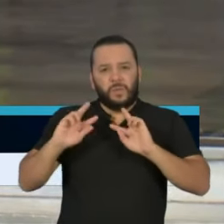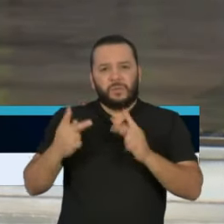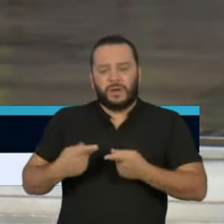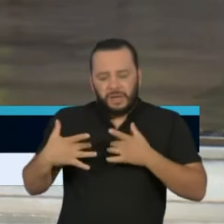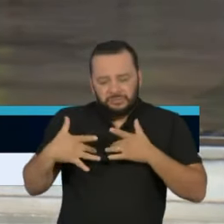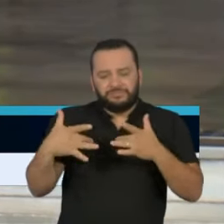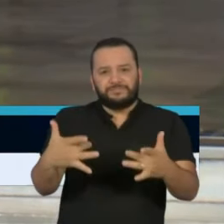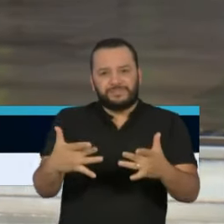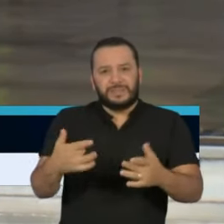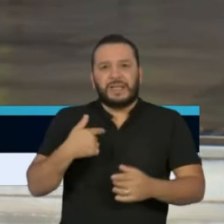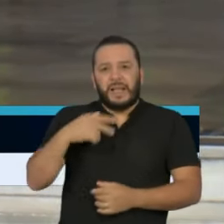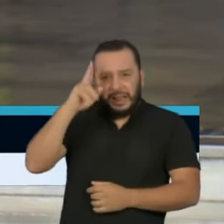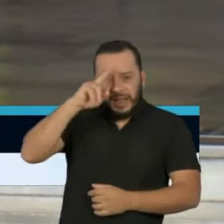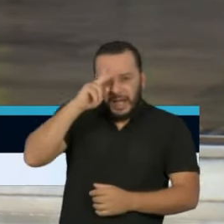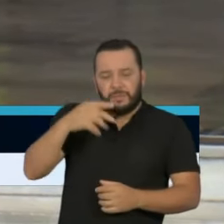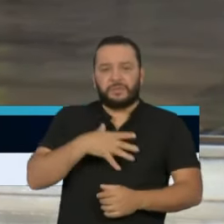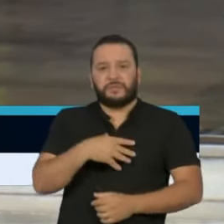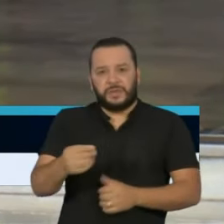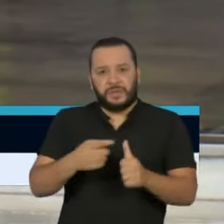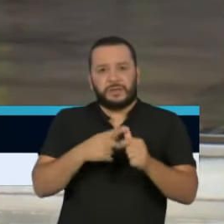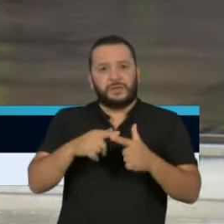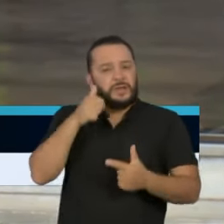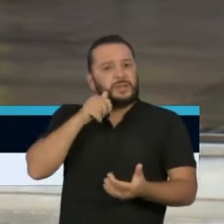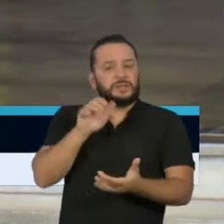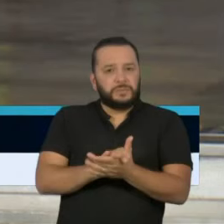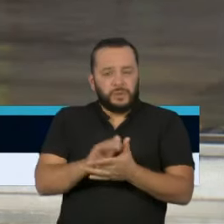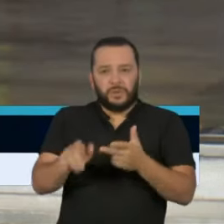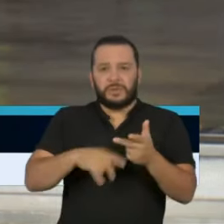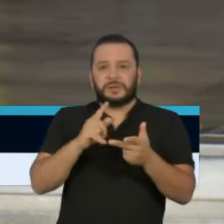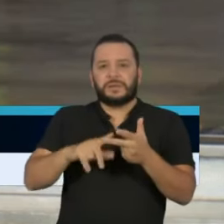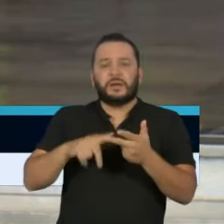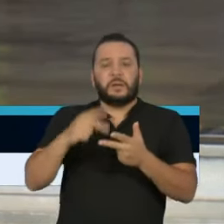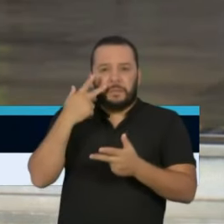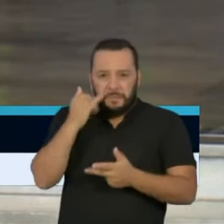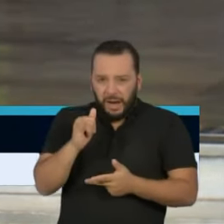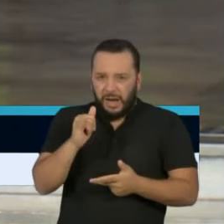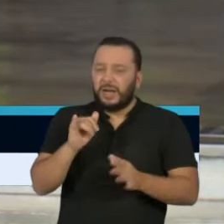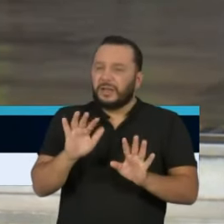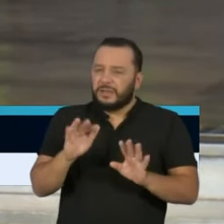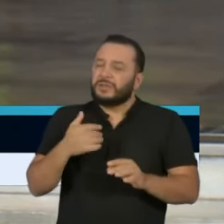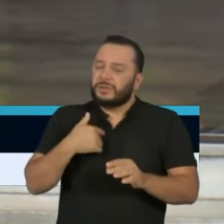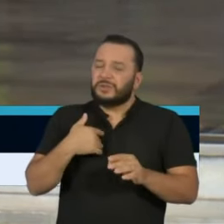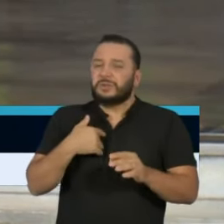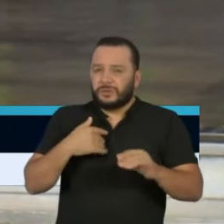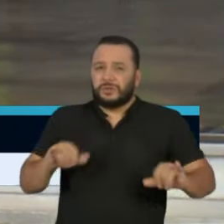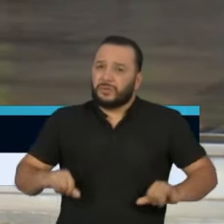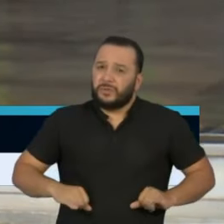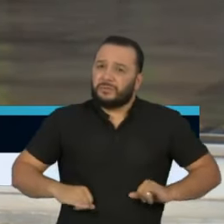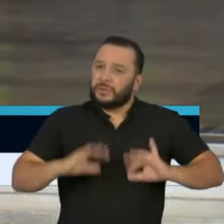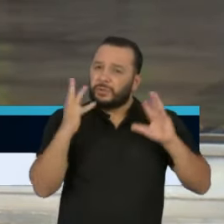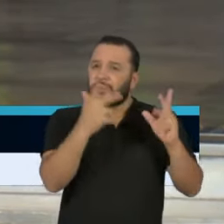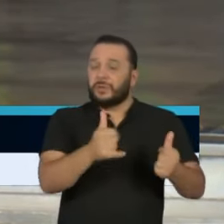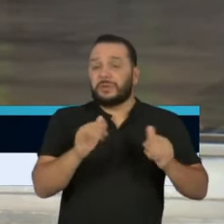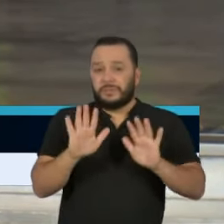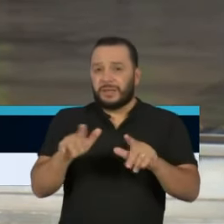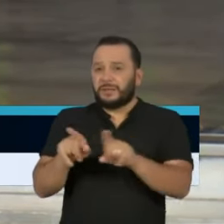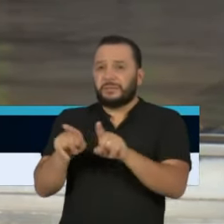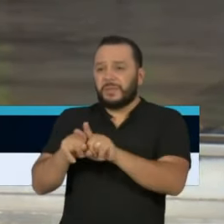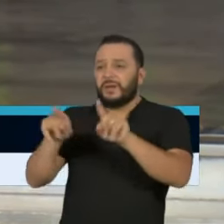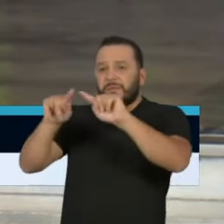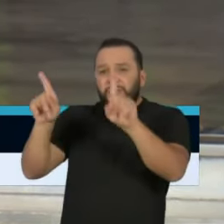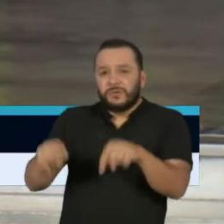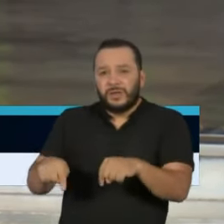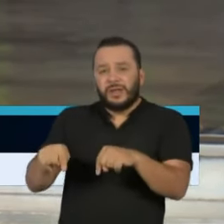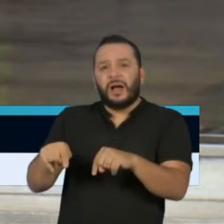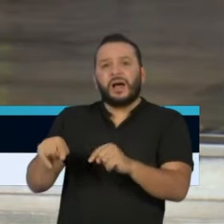dos seus filhos, das suas esposas, dos seus pais, lembrem que o sofrimento é de todos, mas principalmente daqueles que dependem